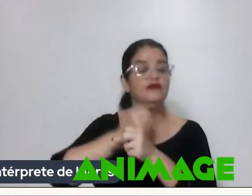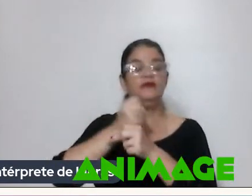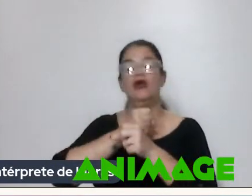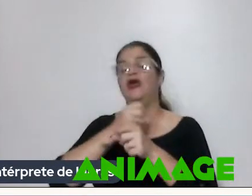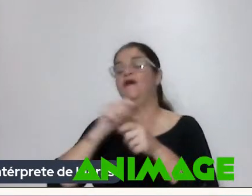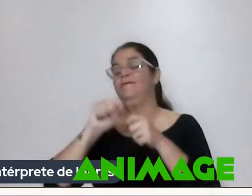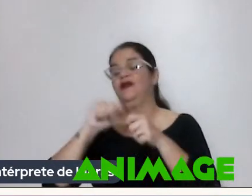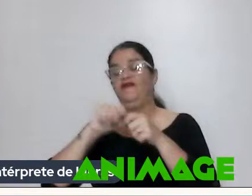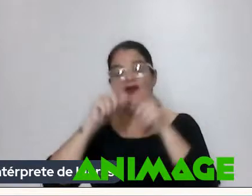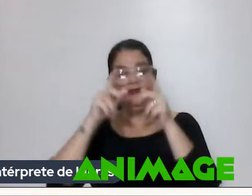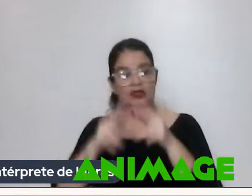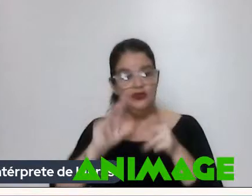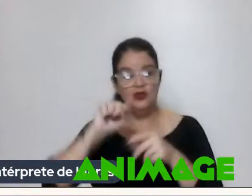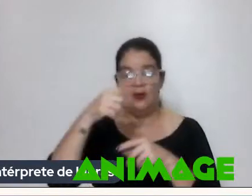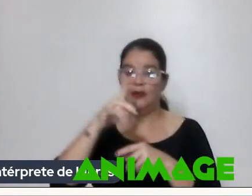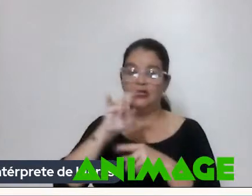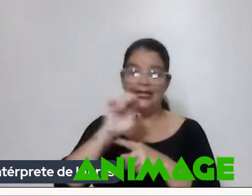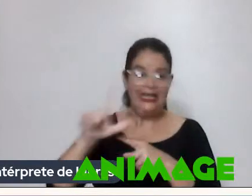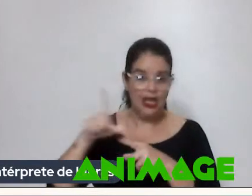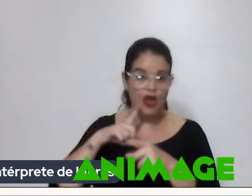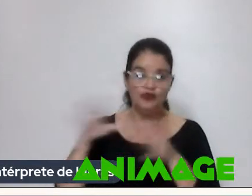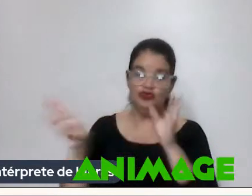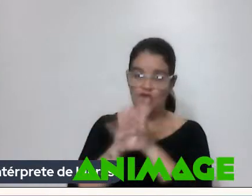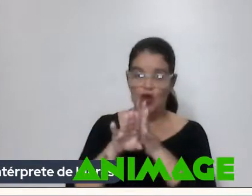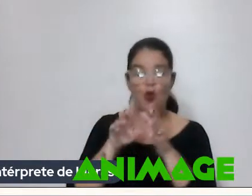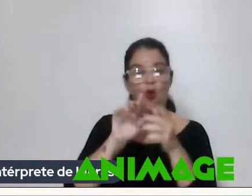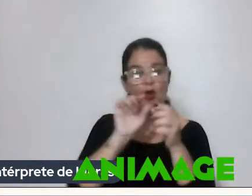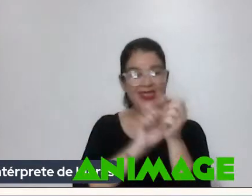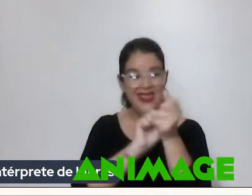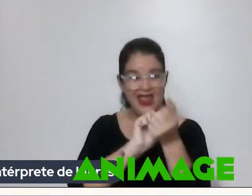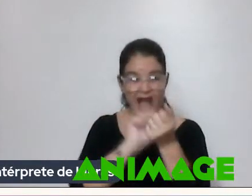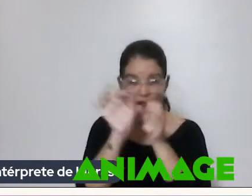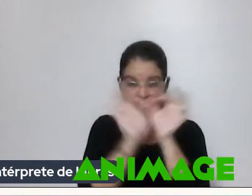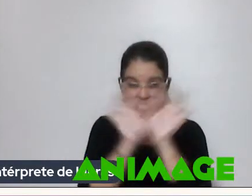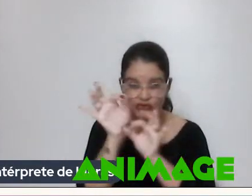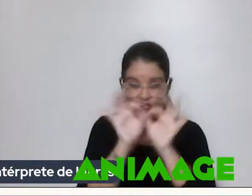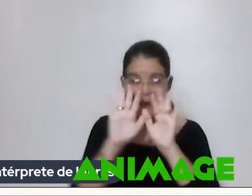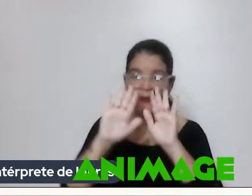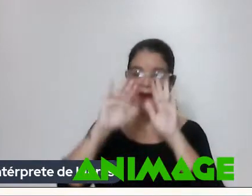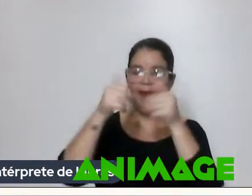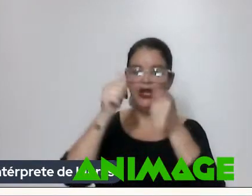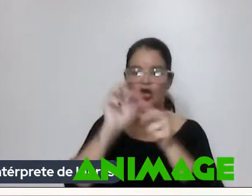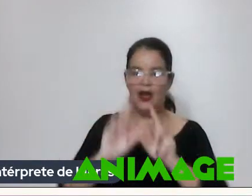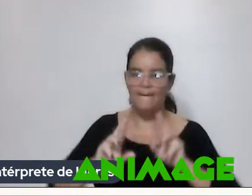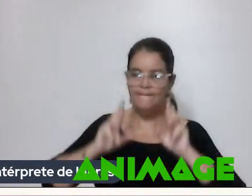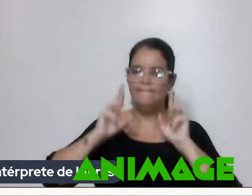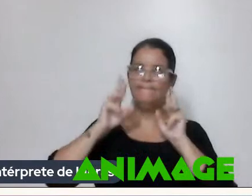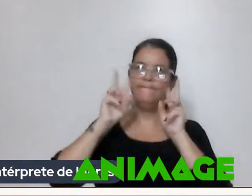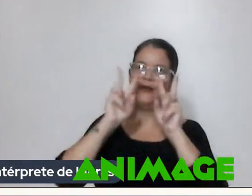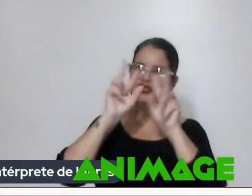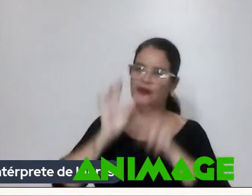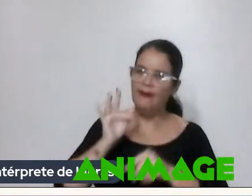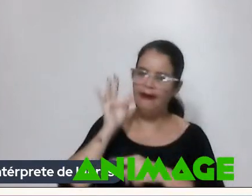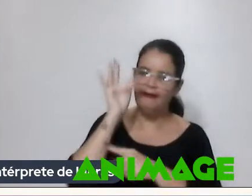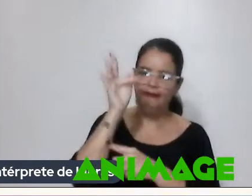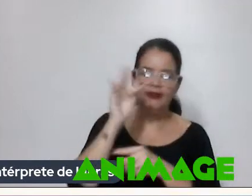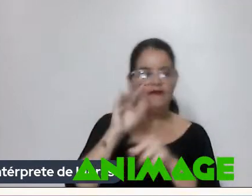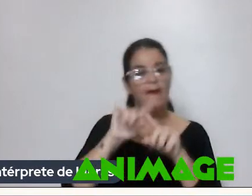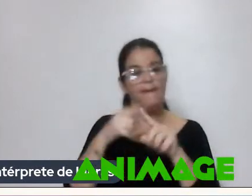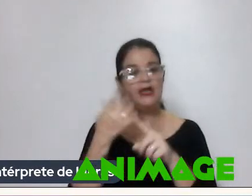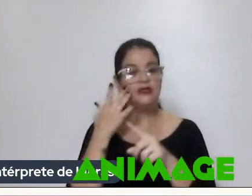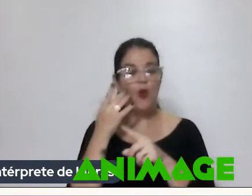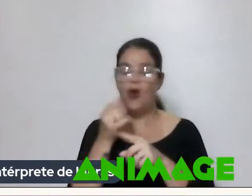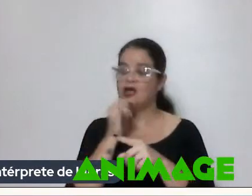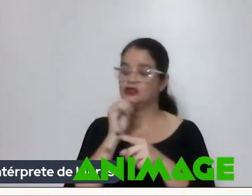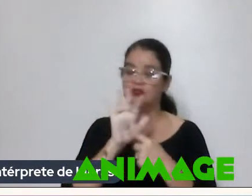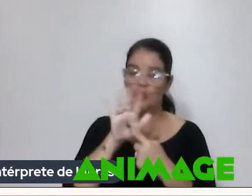Daniel Bruson Foi lá e ainda Ajustou umas coisas Em pós-produção Para melhorar A perspectiva Mas assim Eu acho que Como eu mostrei